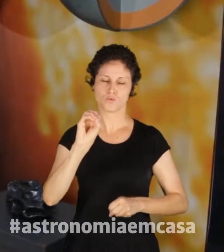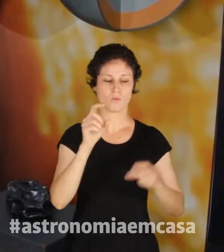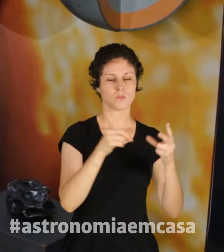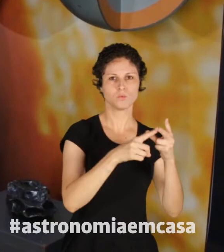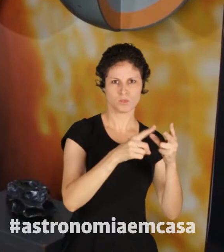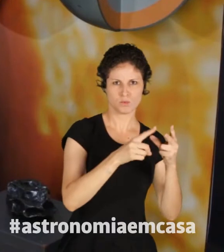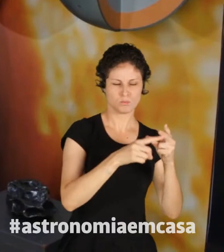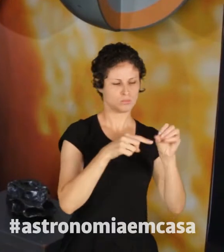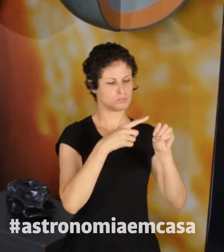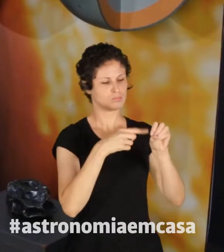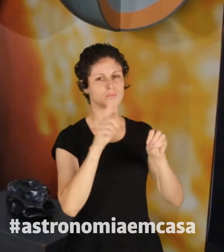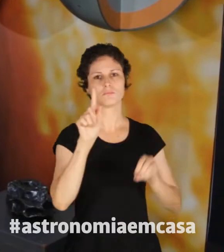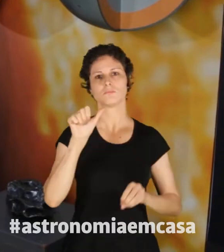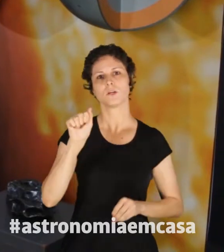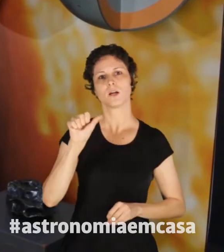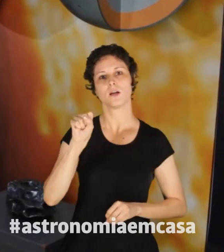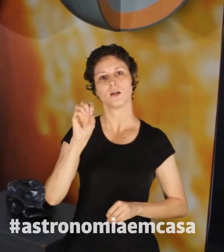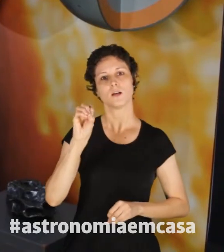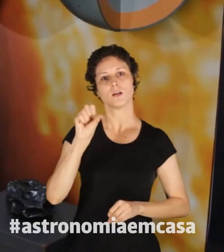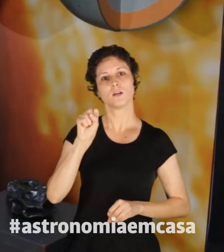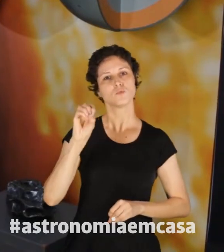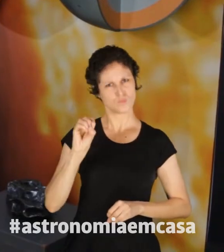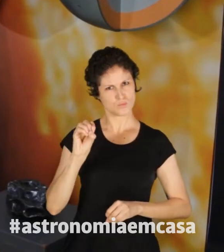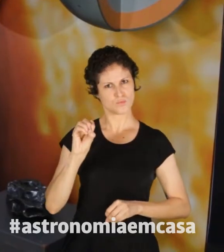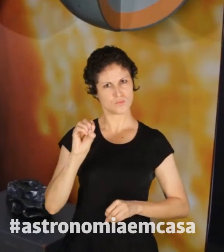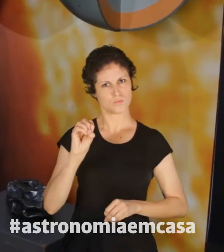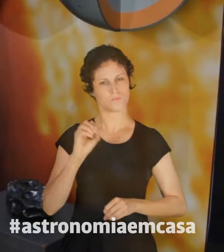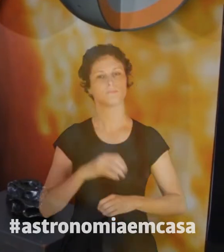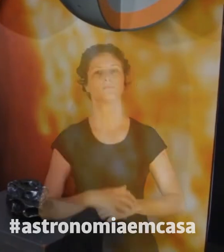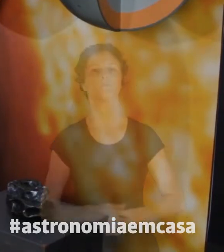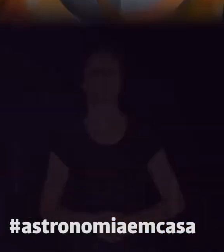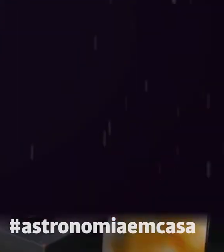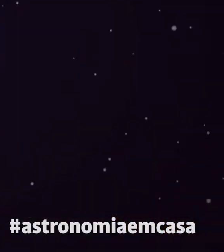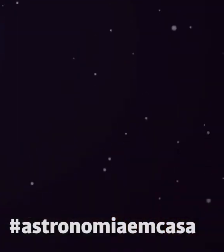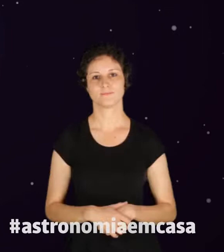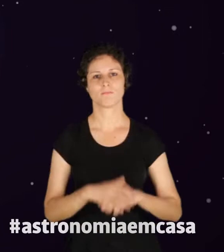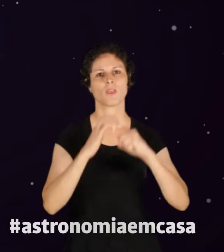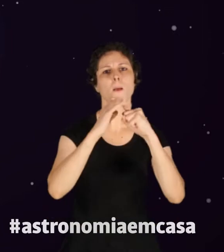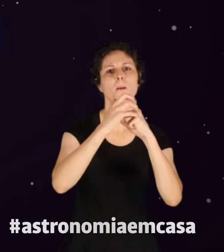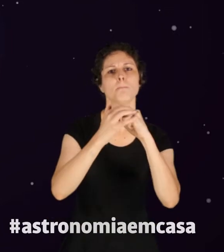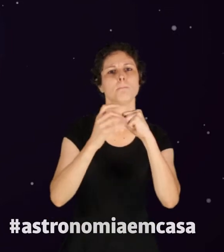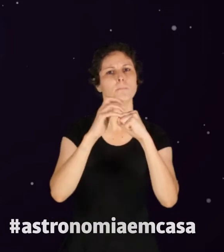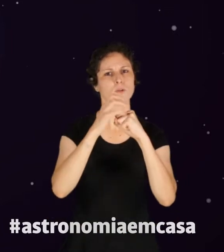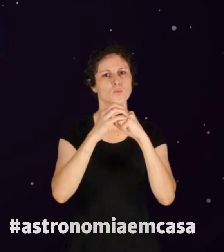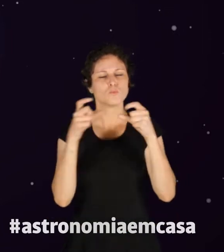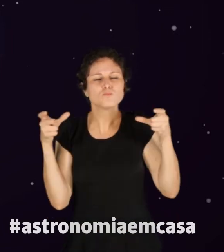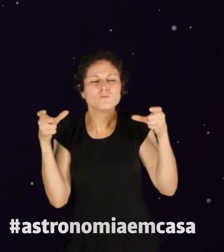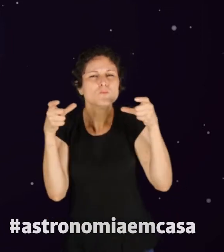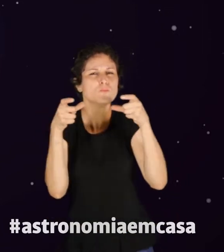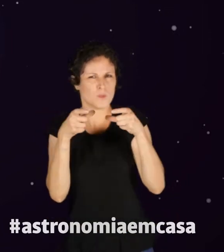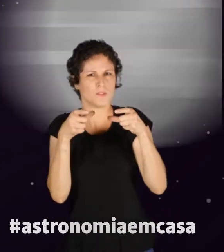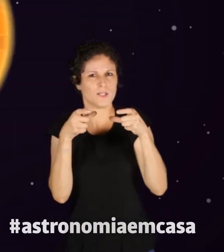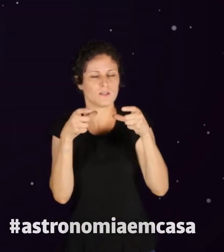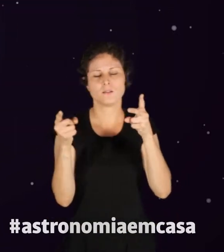rochosos ou também conhecidos como planetas telúricos. São eles Mercúrio, o menor planeta do Sistema